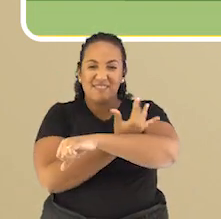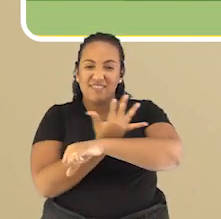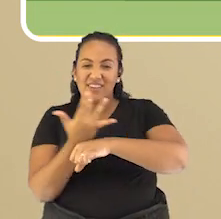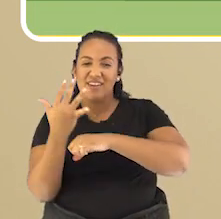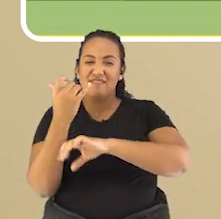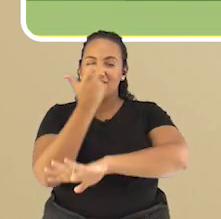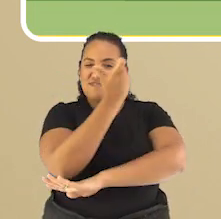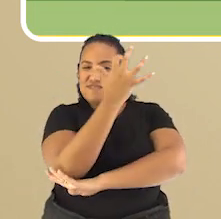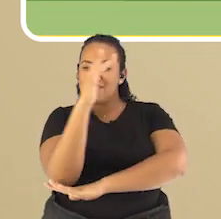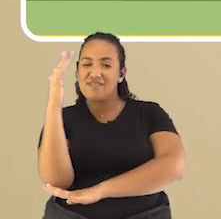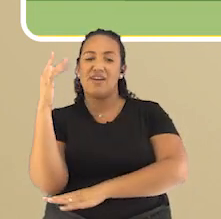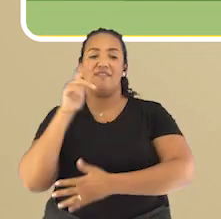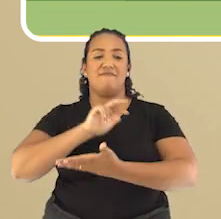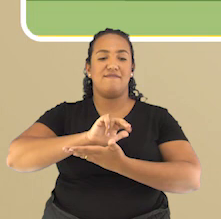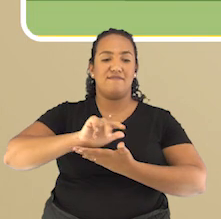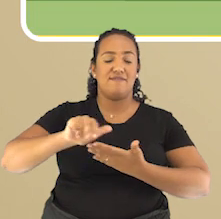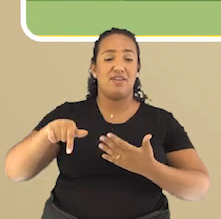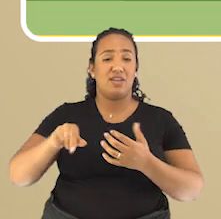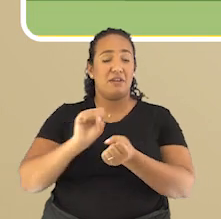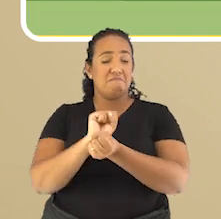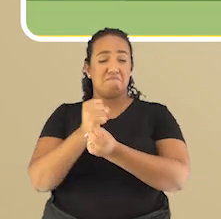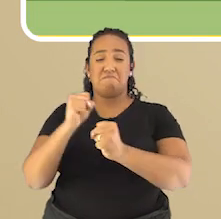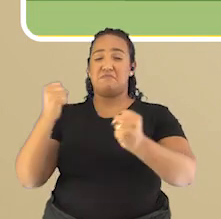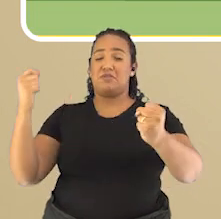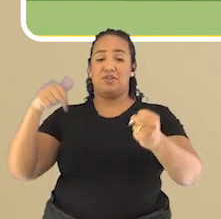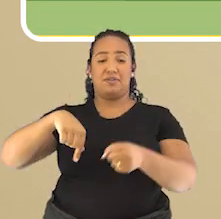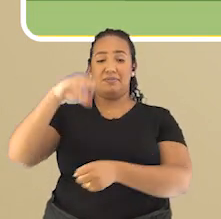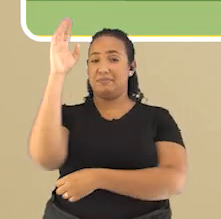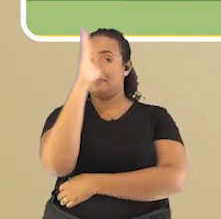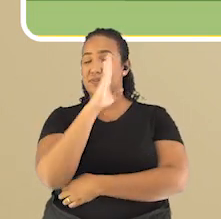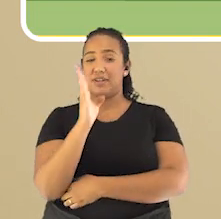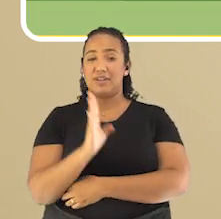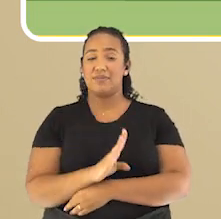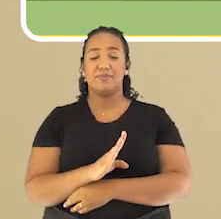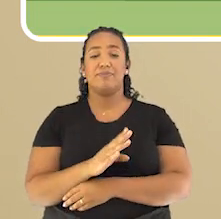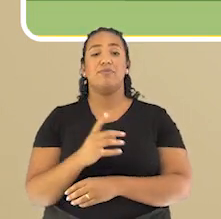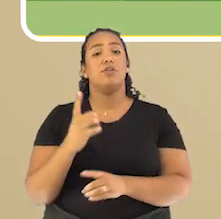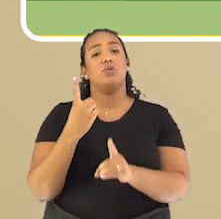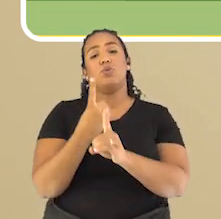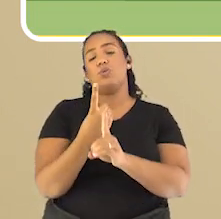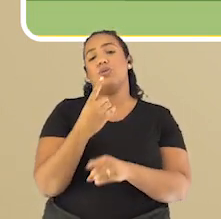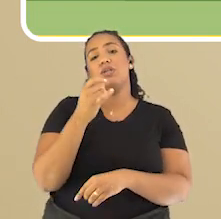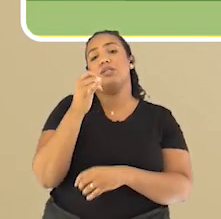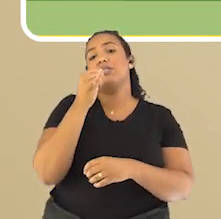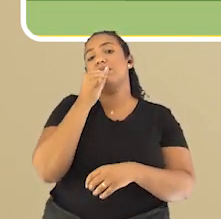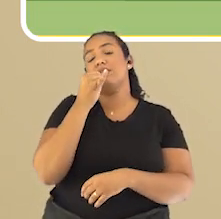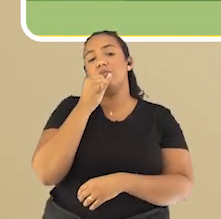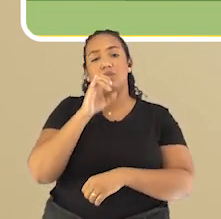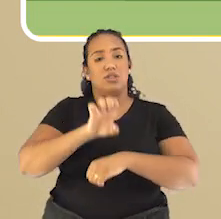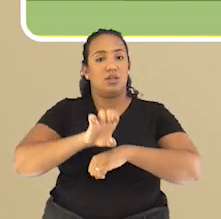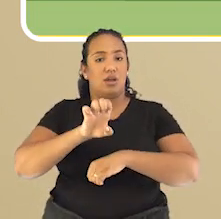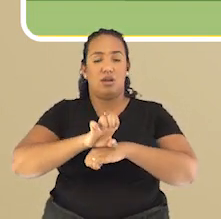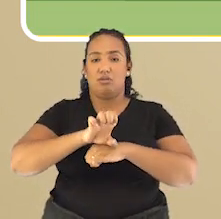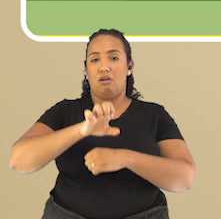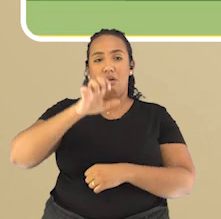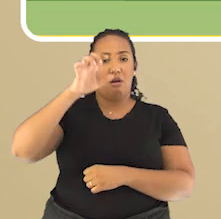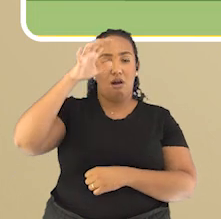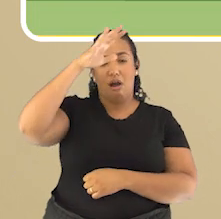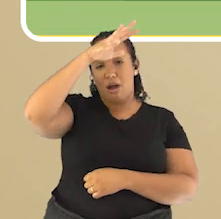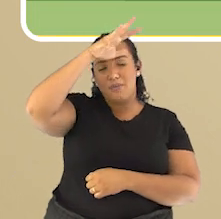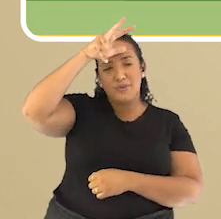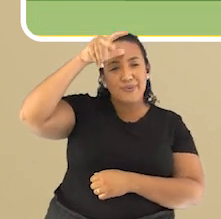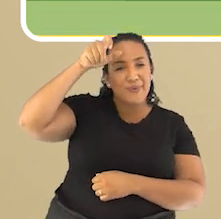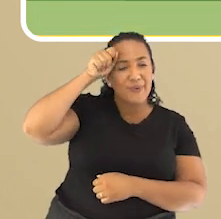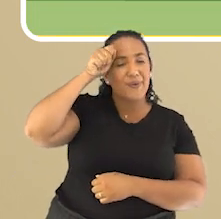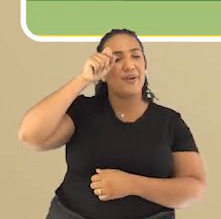vegetais. É a maior que há em nosso país e está localizada em estados como Amazonas e Amapá, por exemplo. Além de outros.